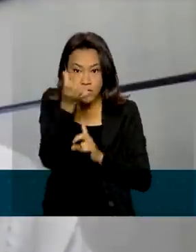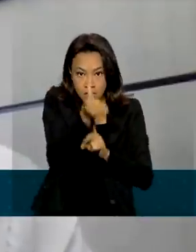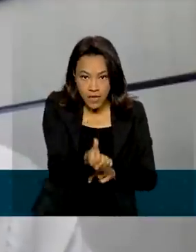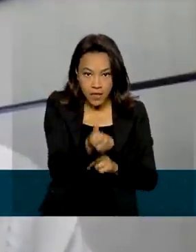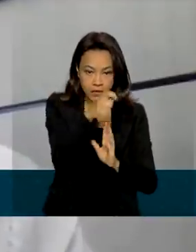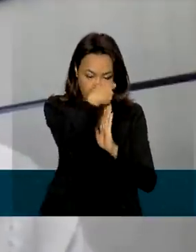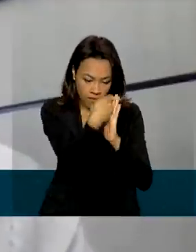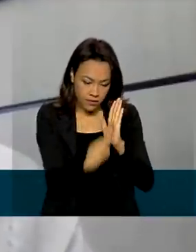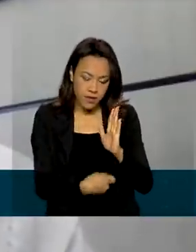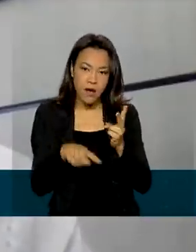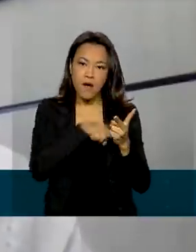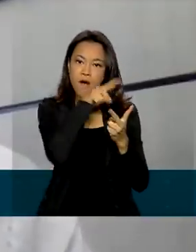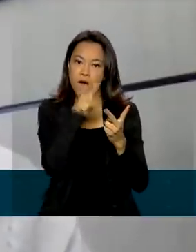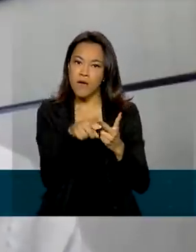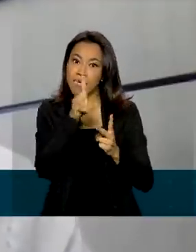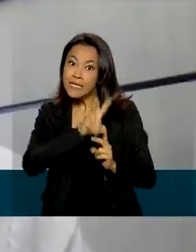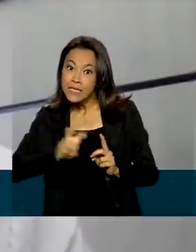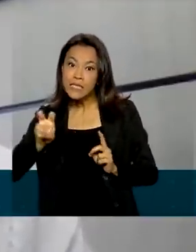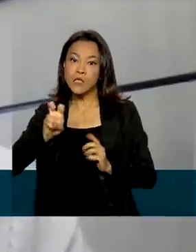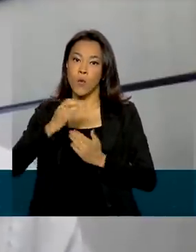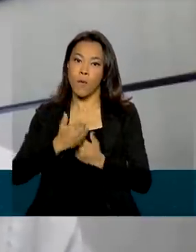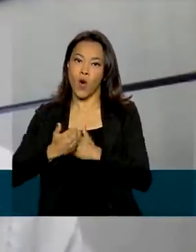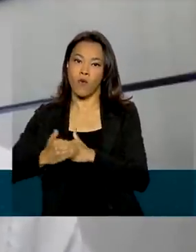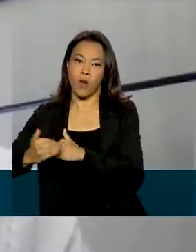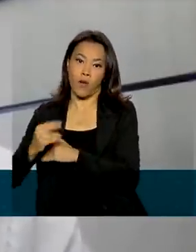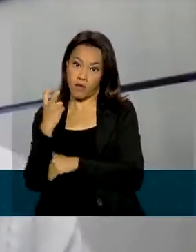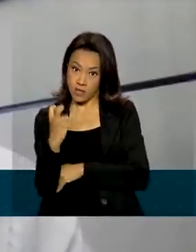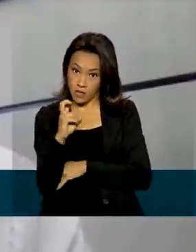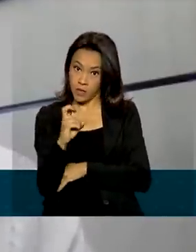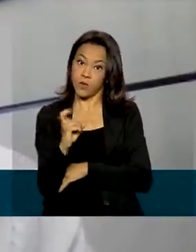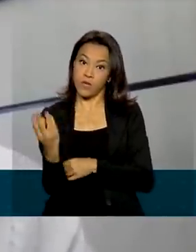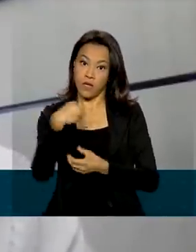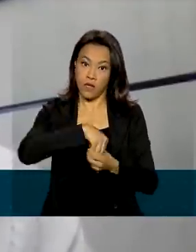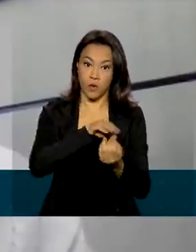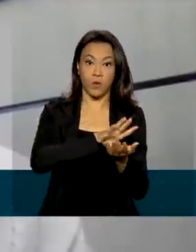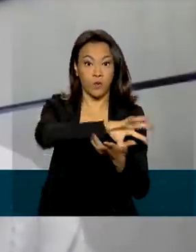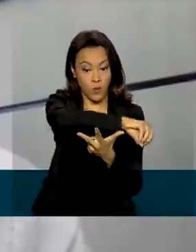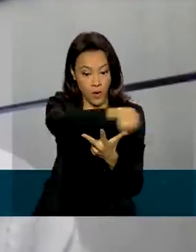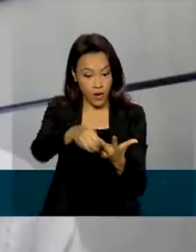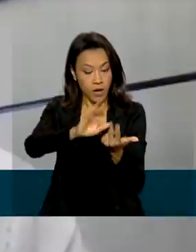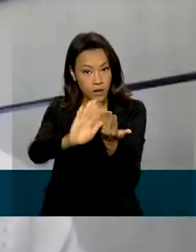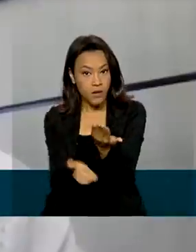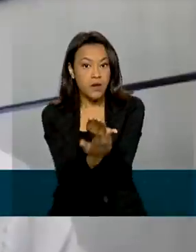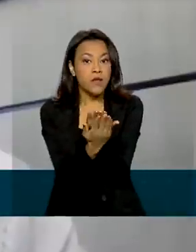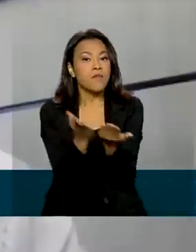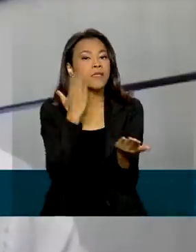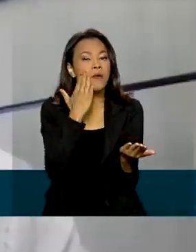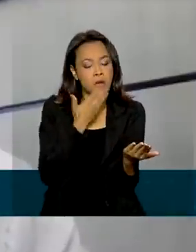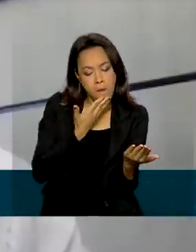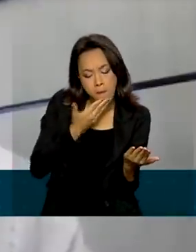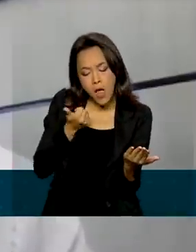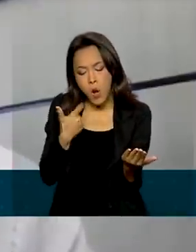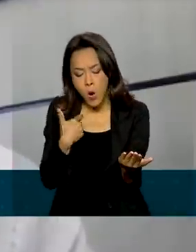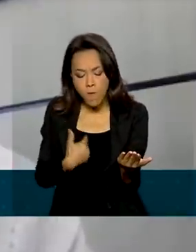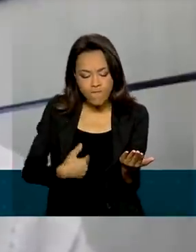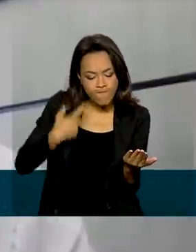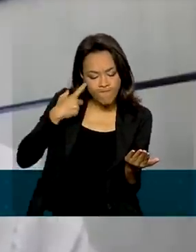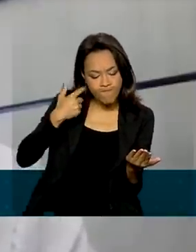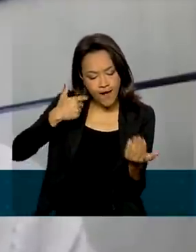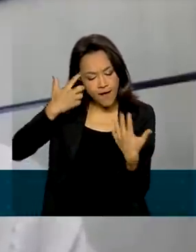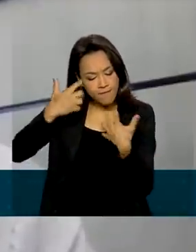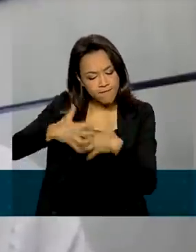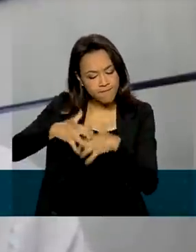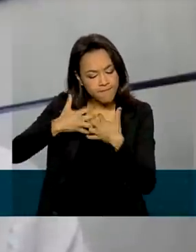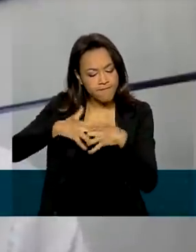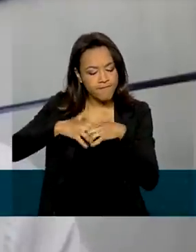redação e as cinco provas que compõem o Enem. Ele vê onde que ele saiu melhor e com isso ele